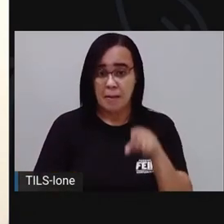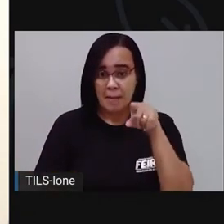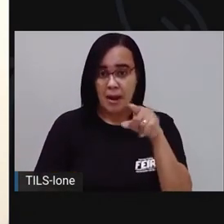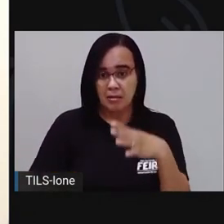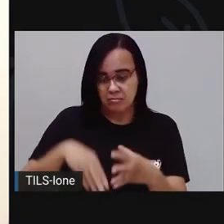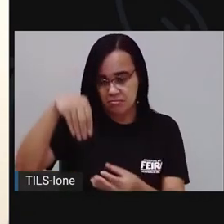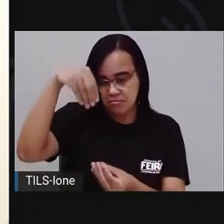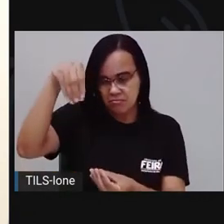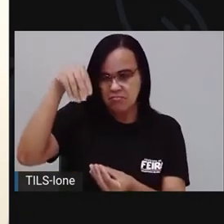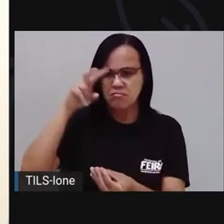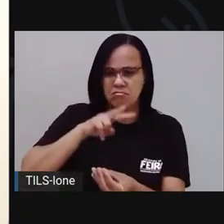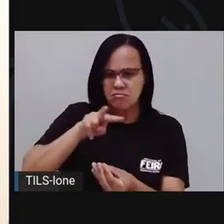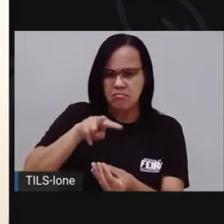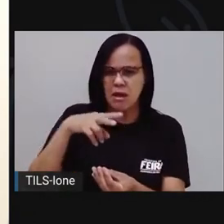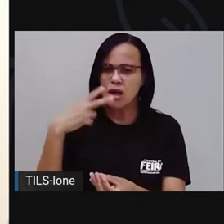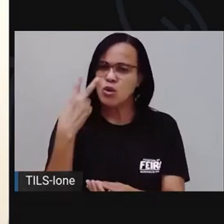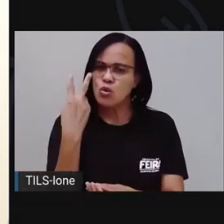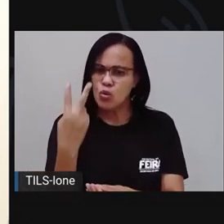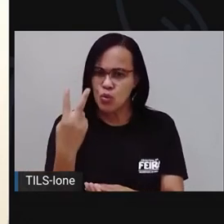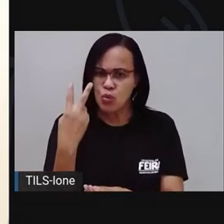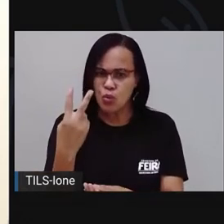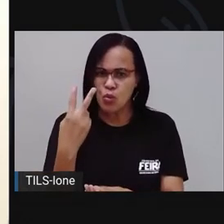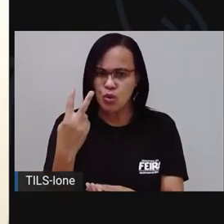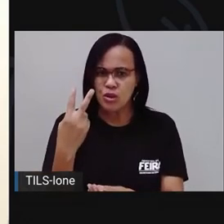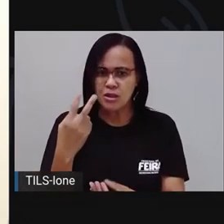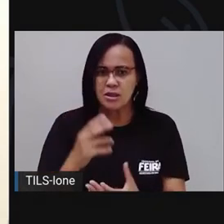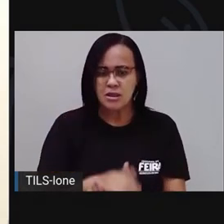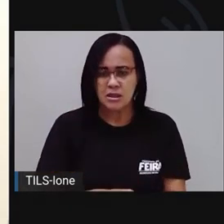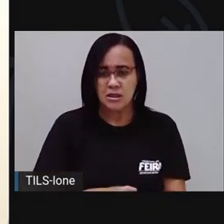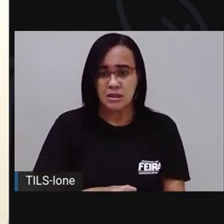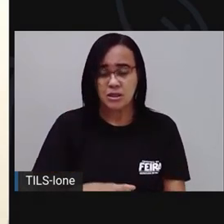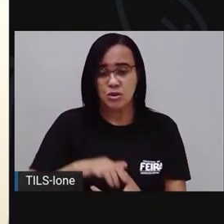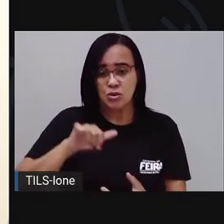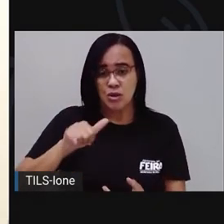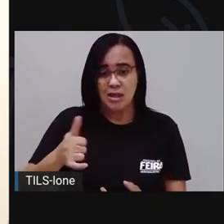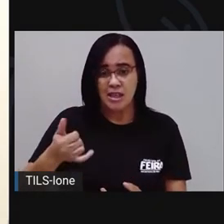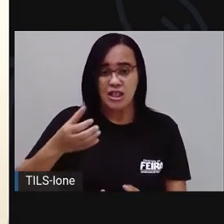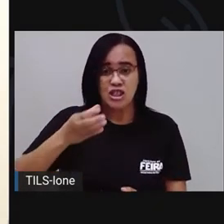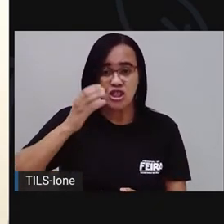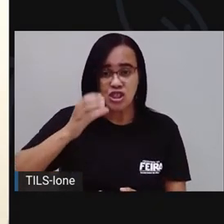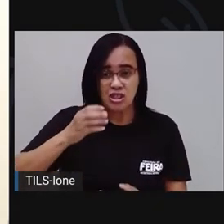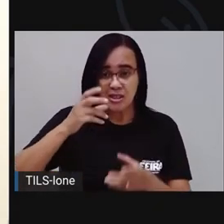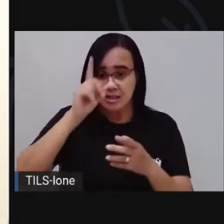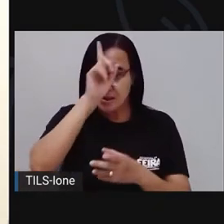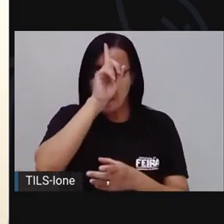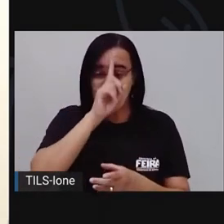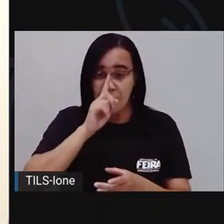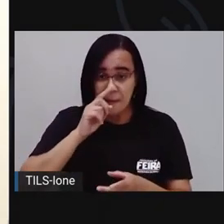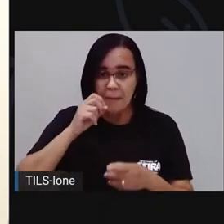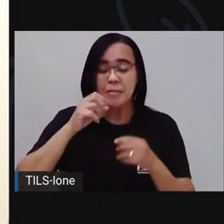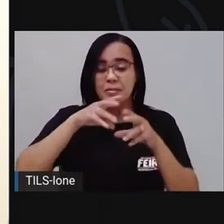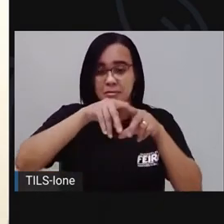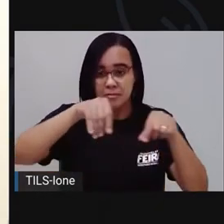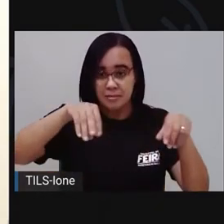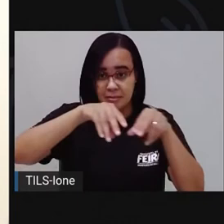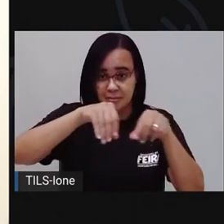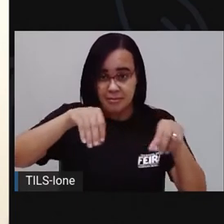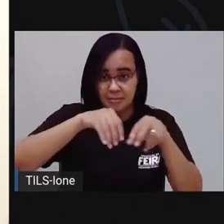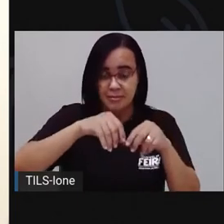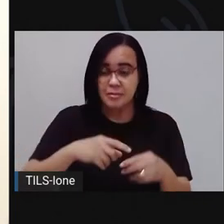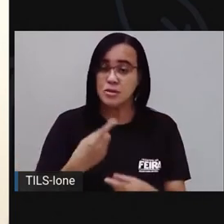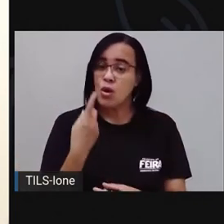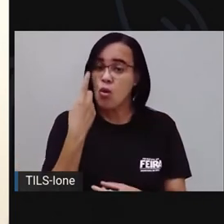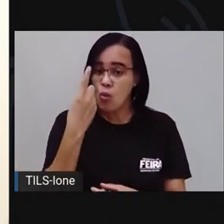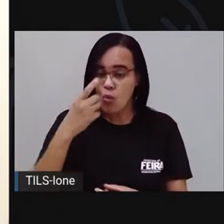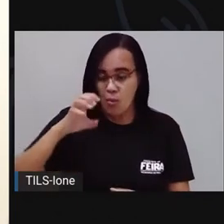farinhas de milho, né? Duas xícaras de farinha de milho, uma xícara de água, né? Então, para